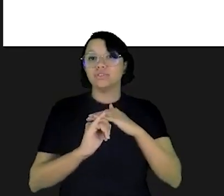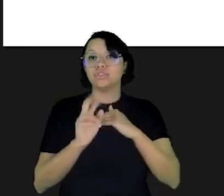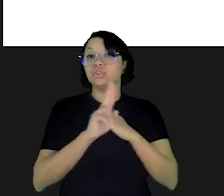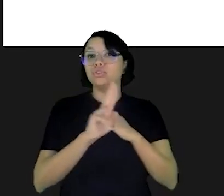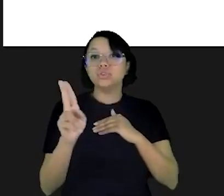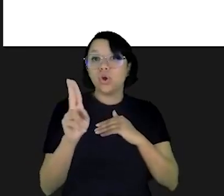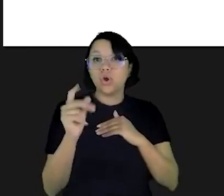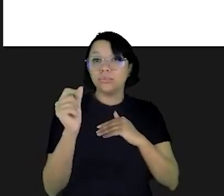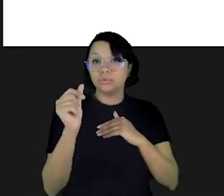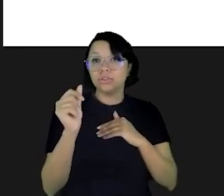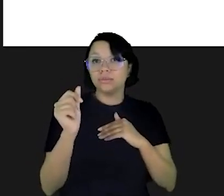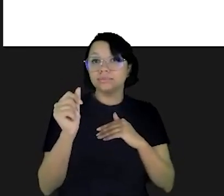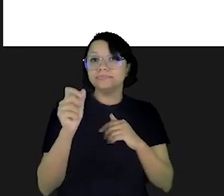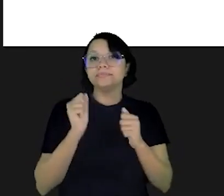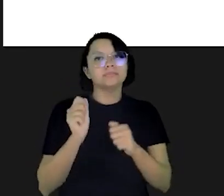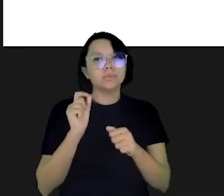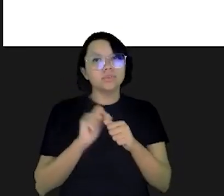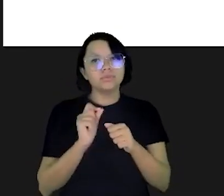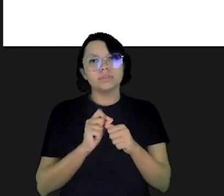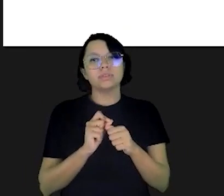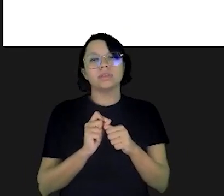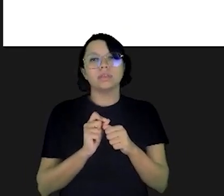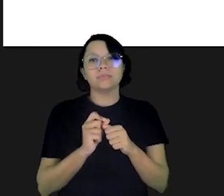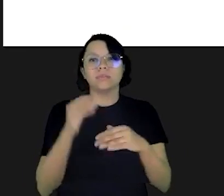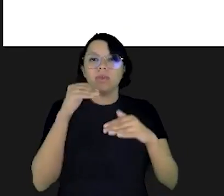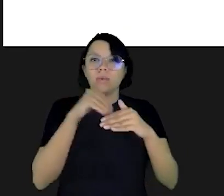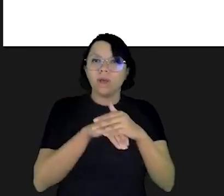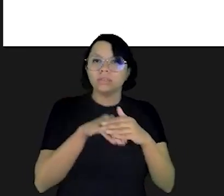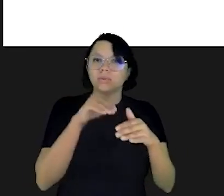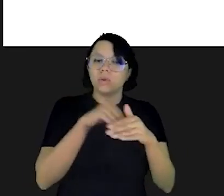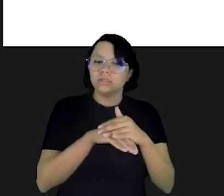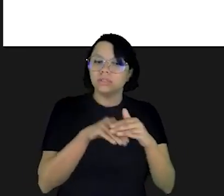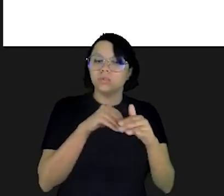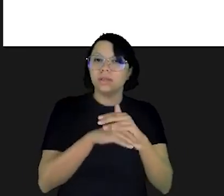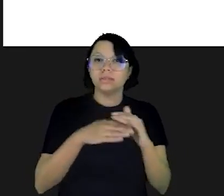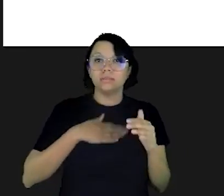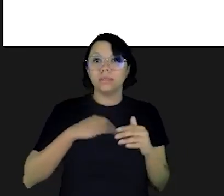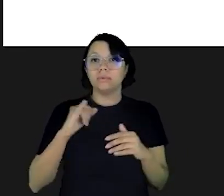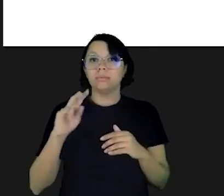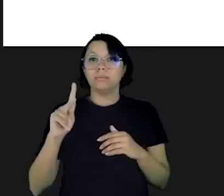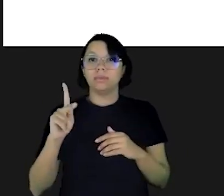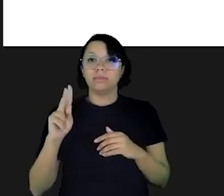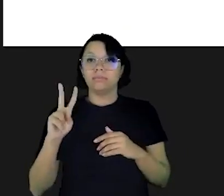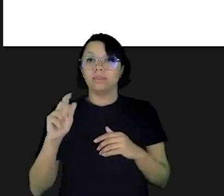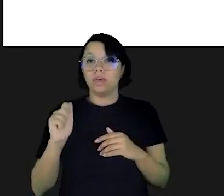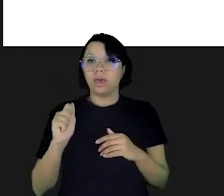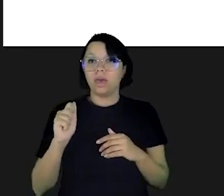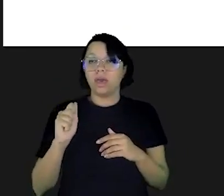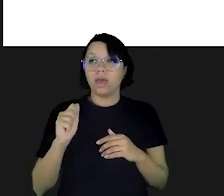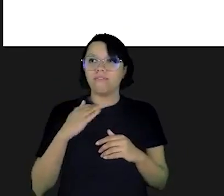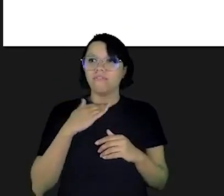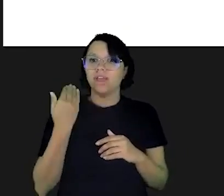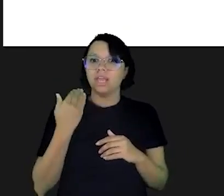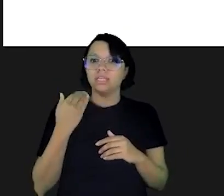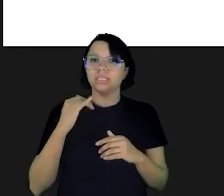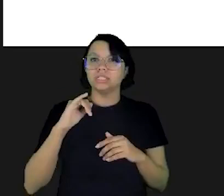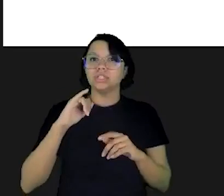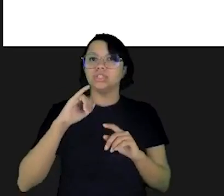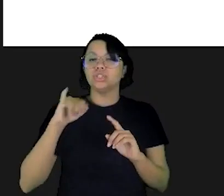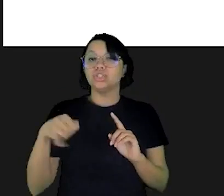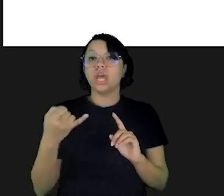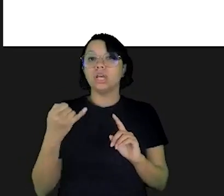começo que o poupar investir dando nome para o seu dinheiro você pode fazer isso você vai poupando mês a mês olha meu IPVA